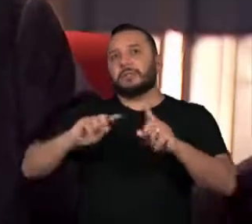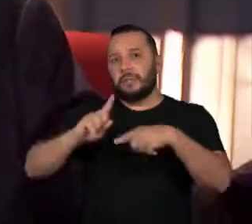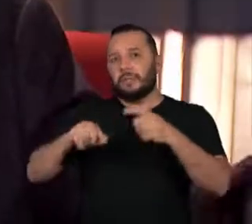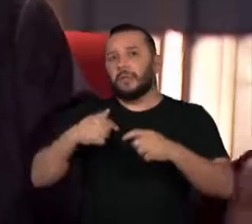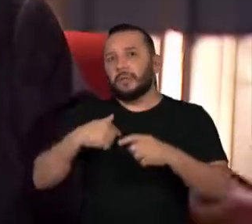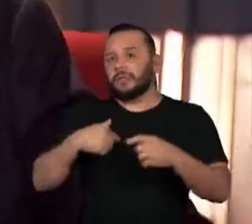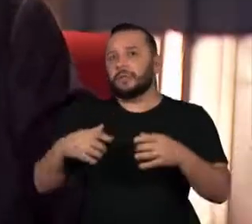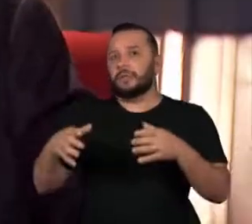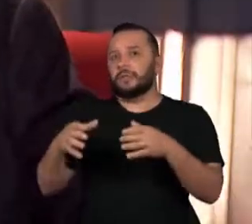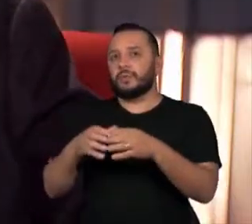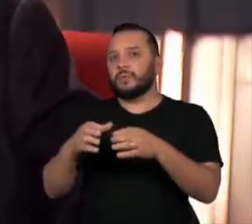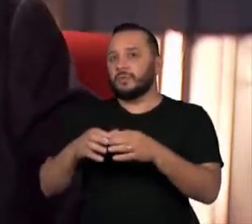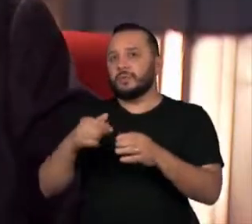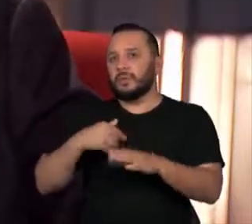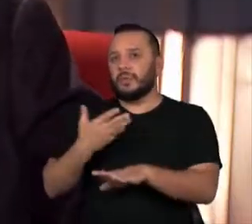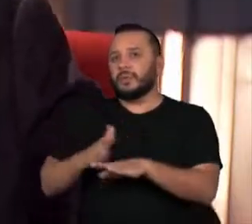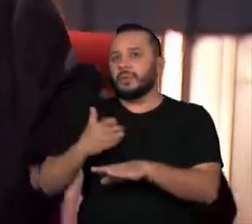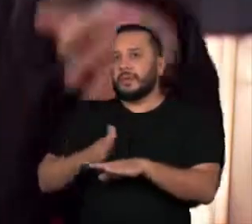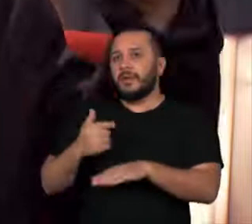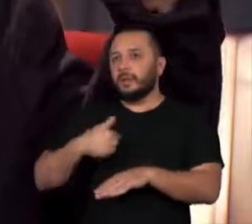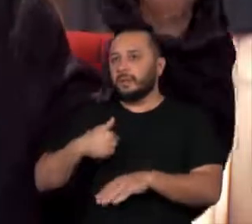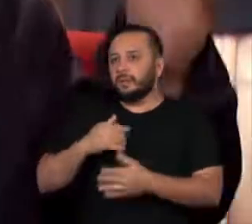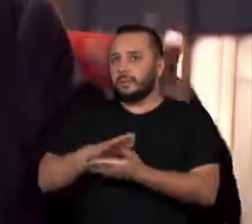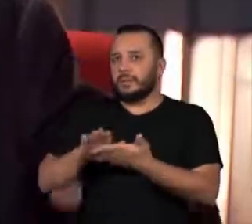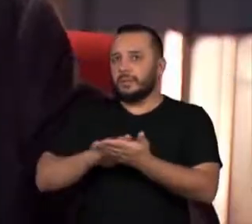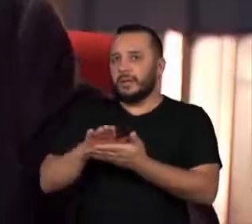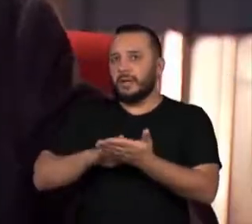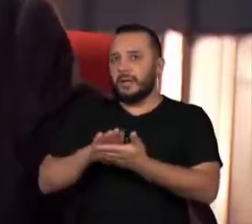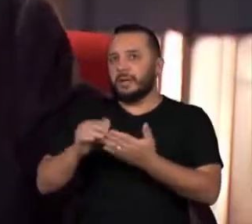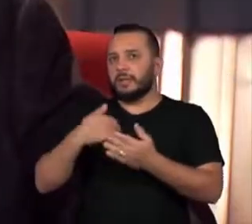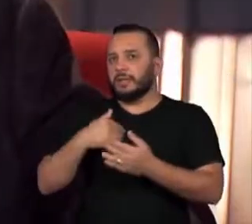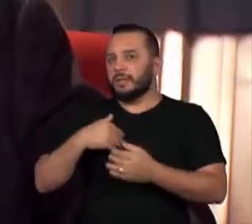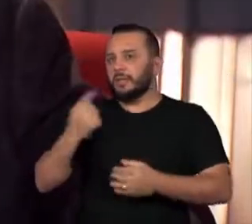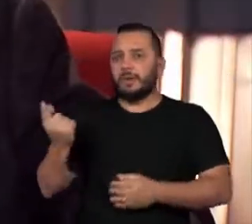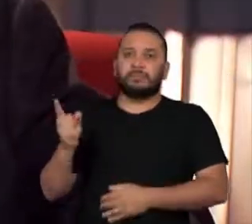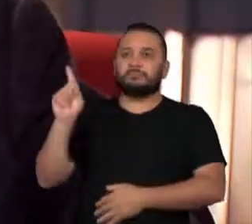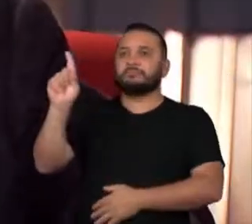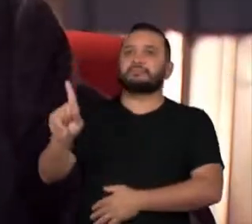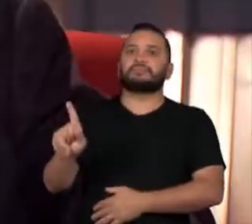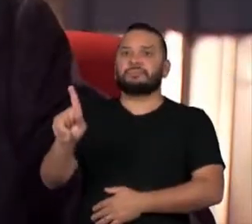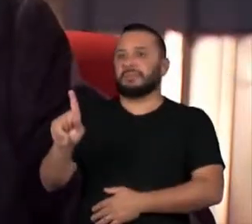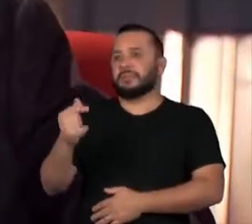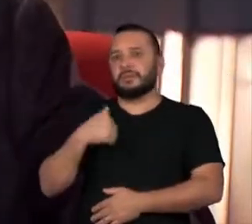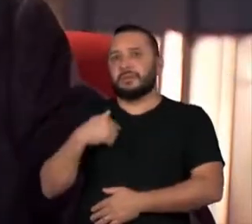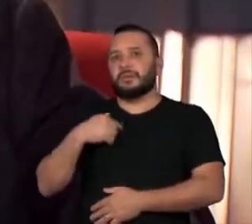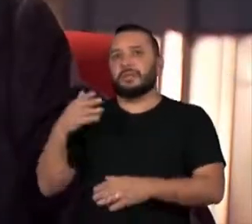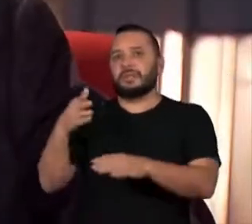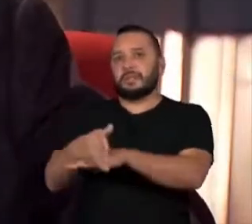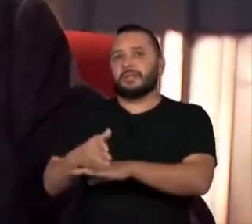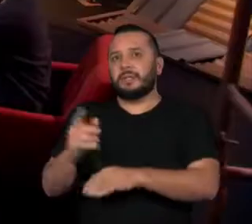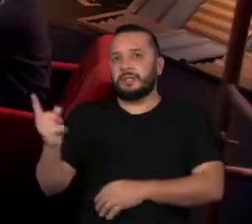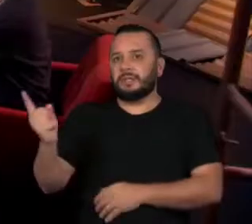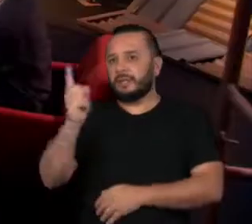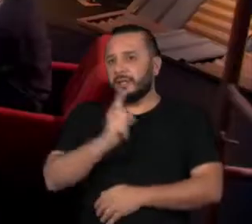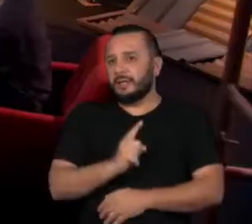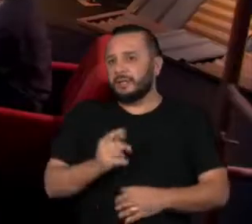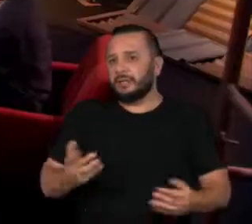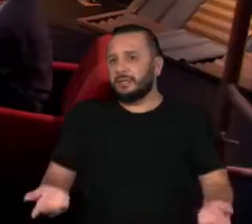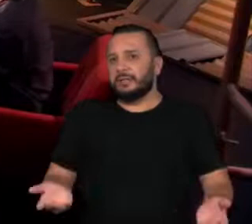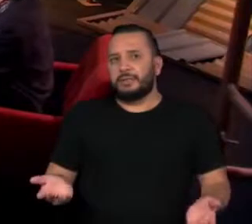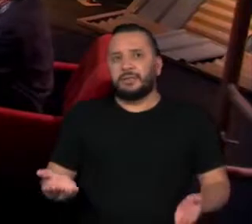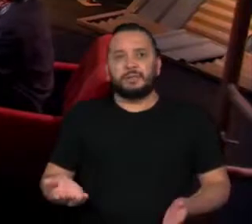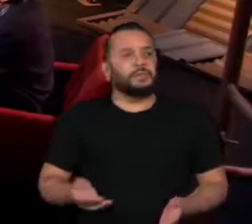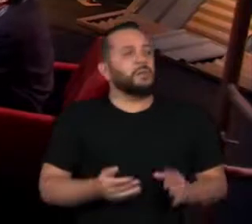banda não tem tempo de ensaiar comigo, e aí me jogou aos cachorros. Eu entrei e saí sem cantar. E aí, o que